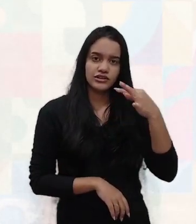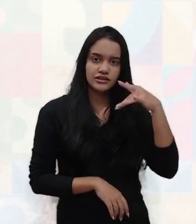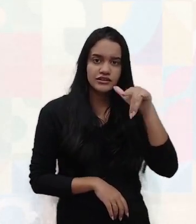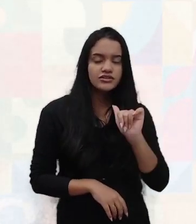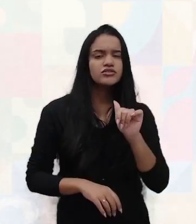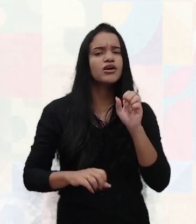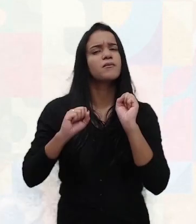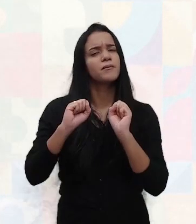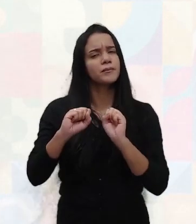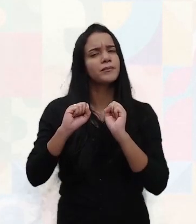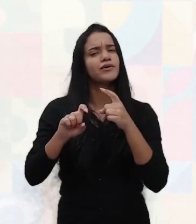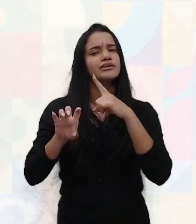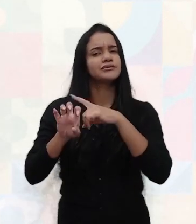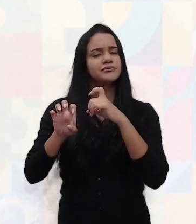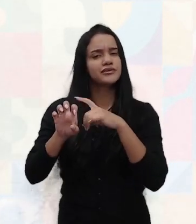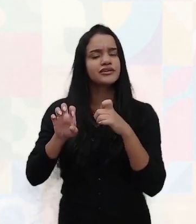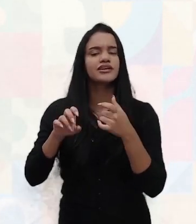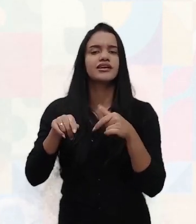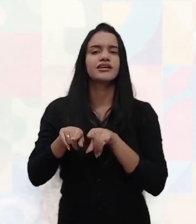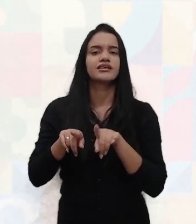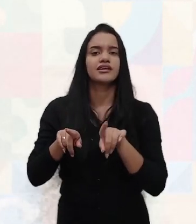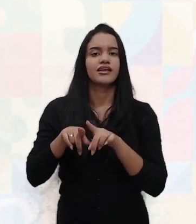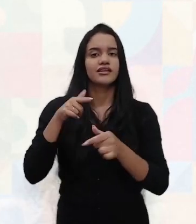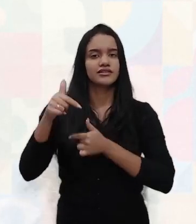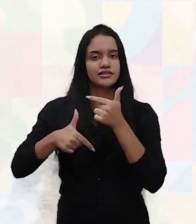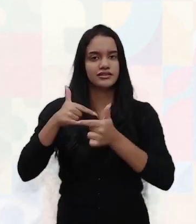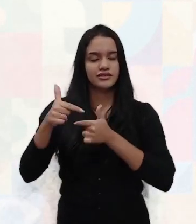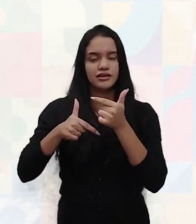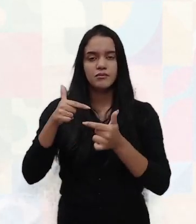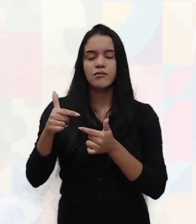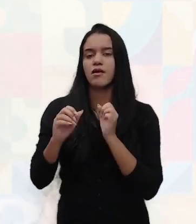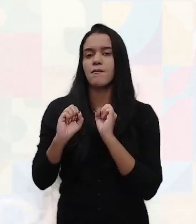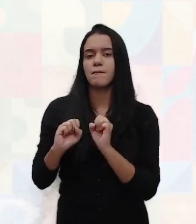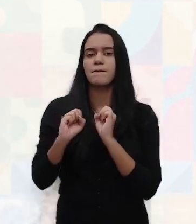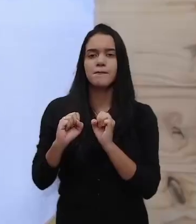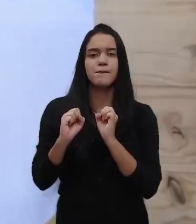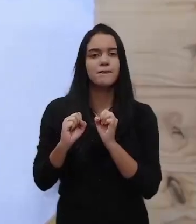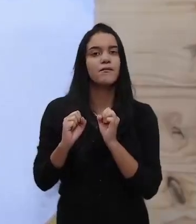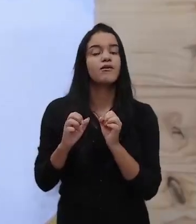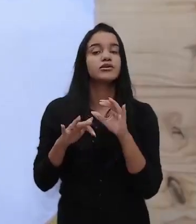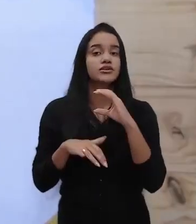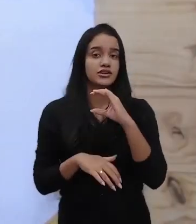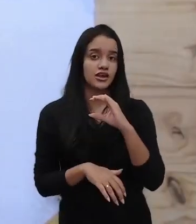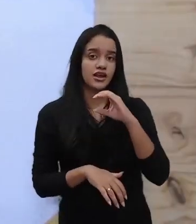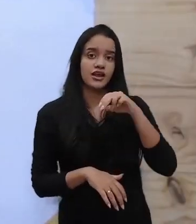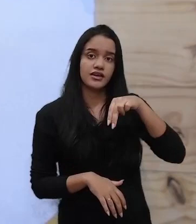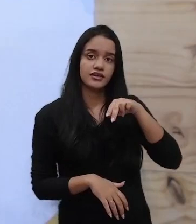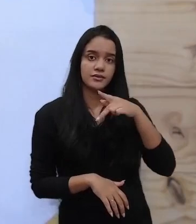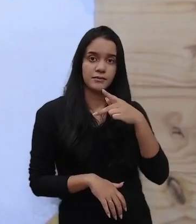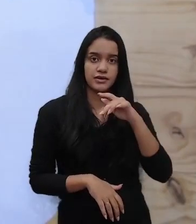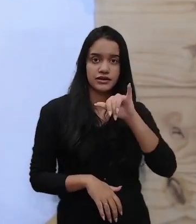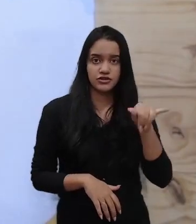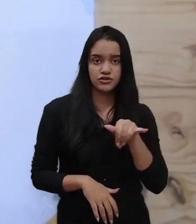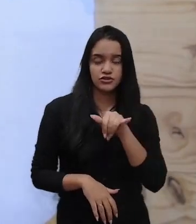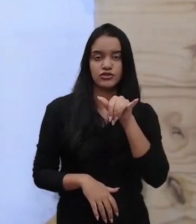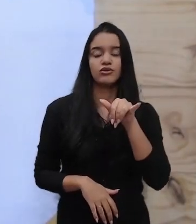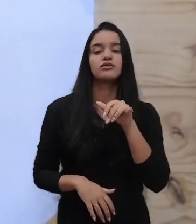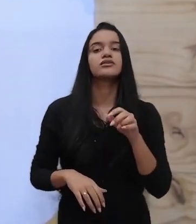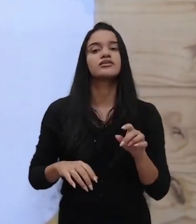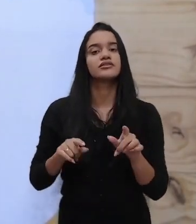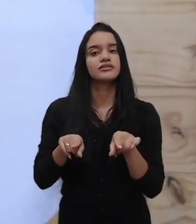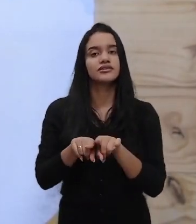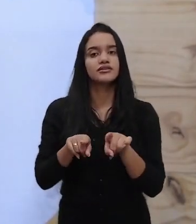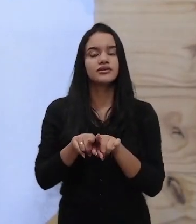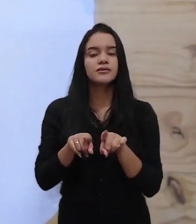formas, né? Para quem trabalha com modal de transporte, por exemplo, pode abrir um CNPJ e ser um operador logístico ou